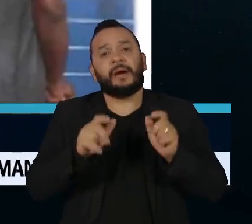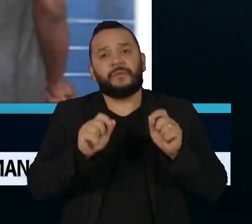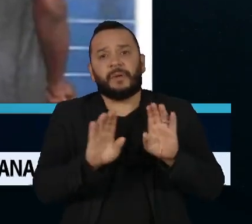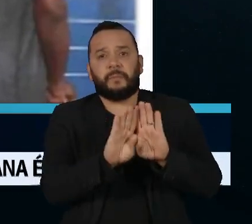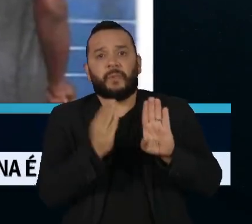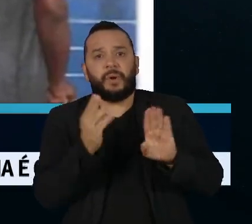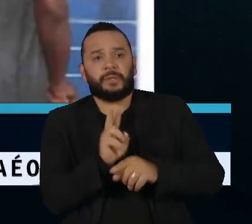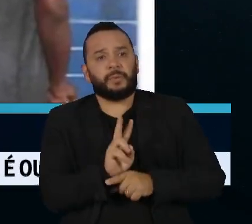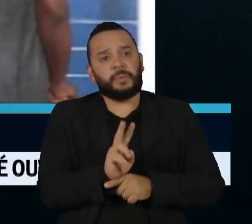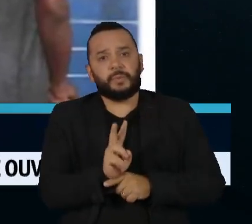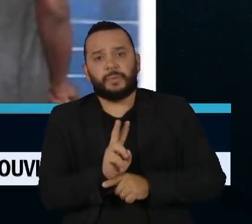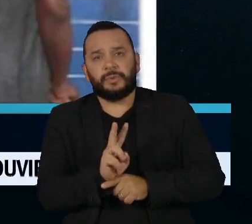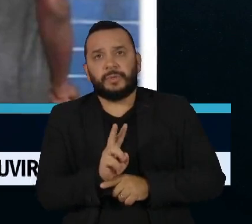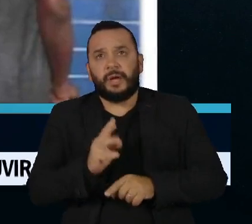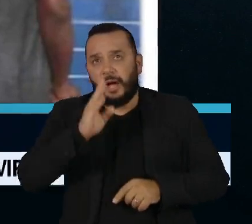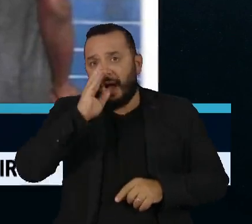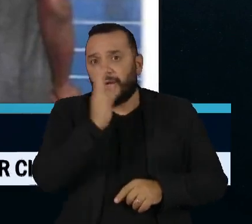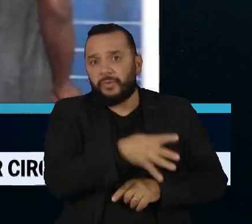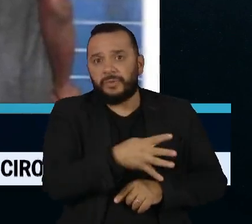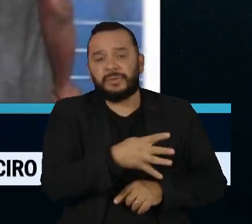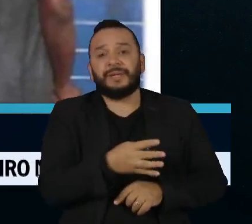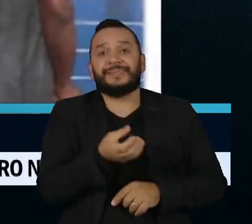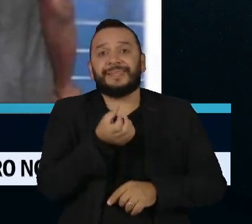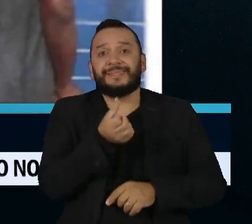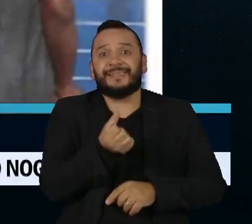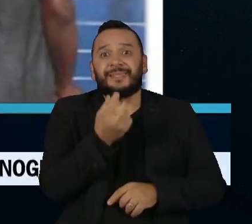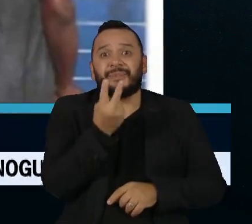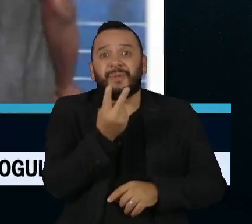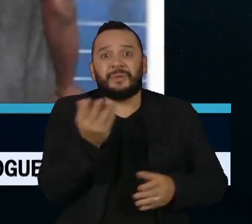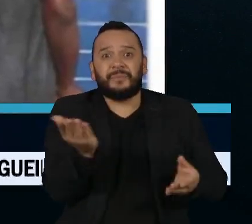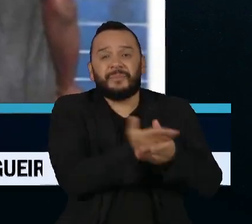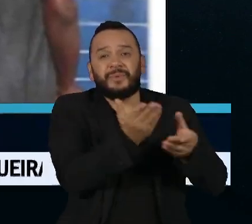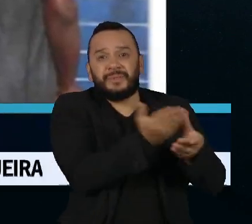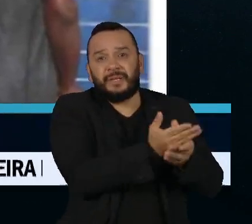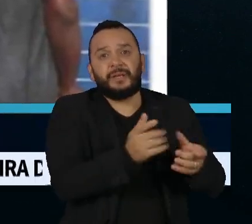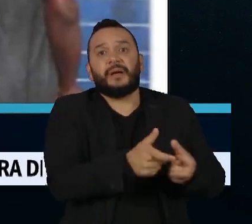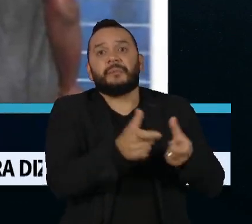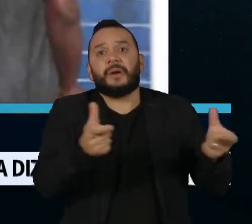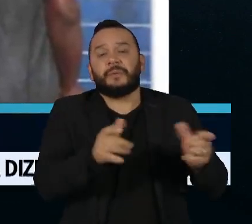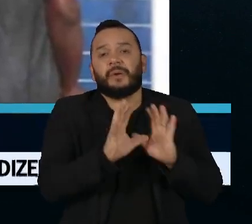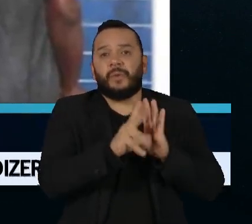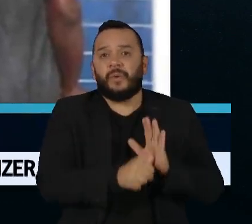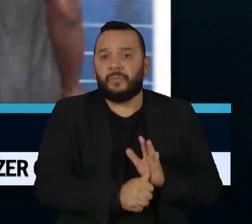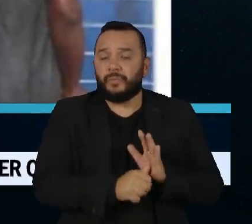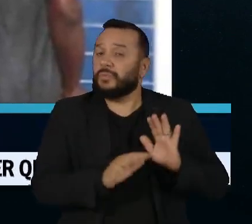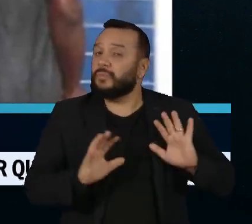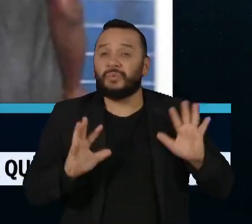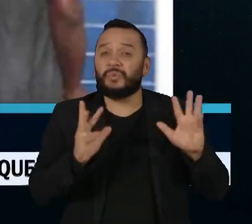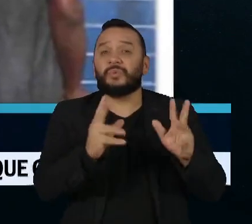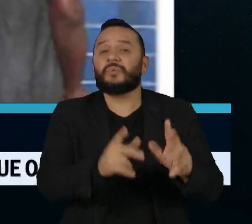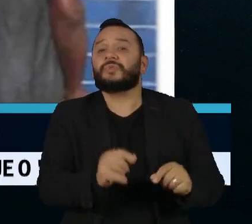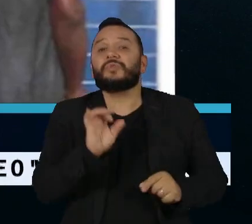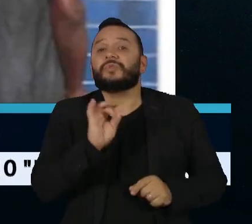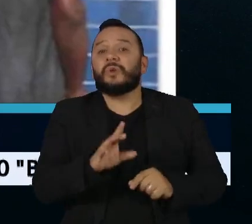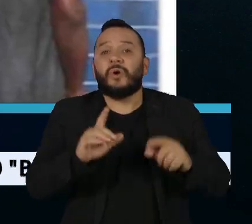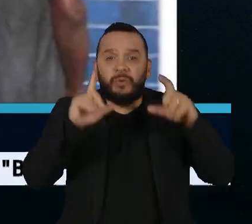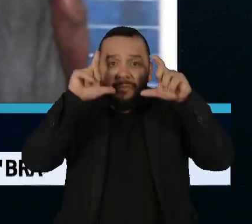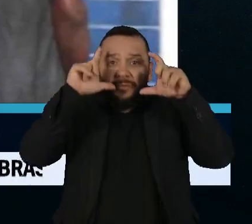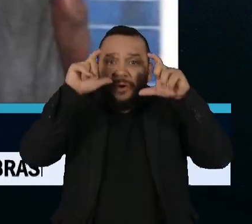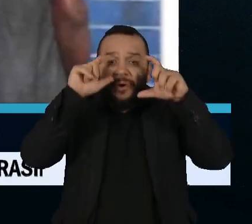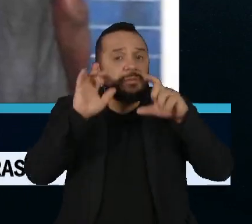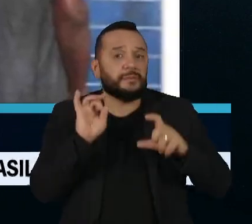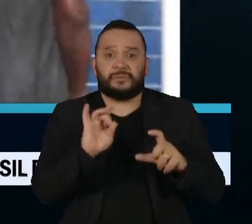criminais, foi acusado em 62 processos, a maioria por roubo, todos baseados apenas no